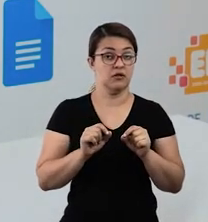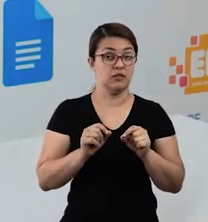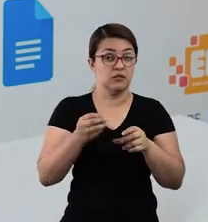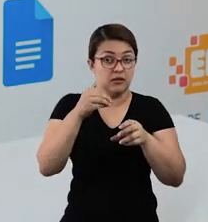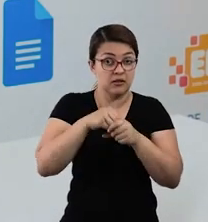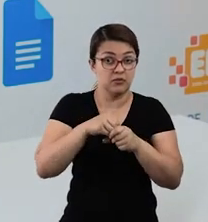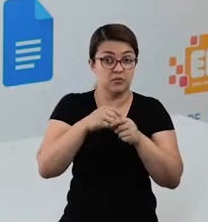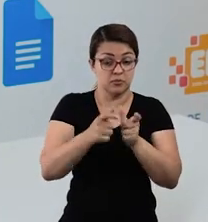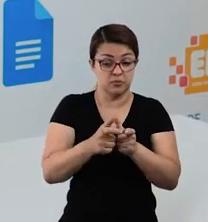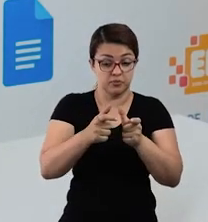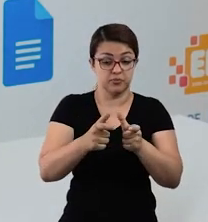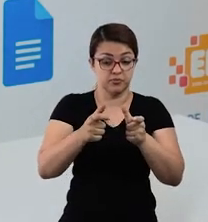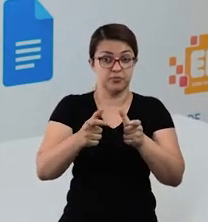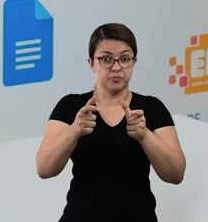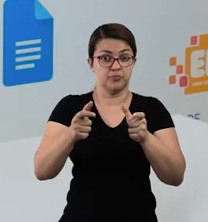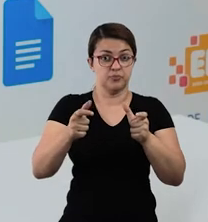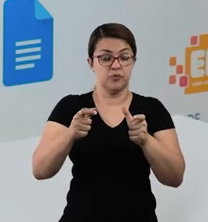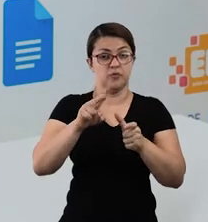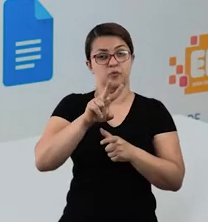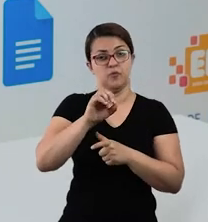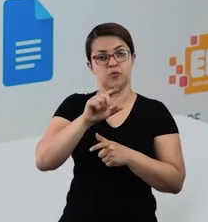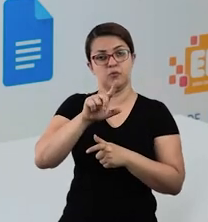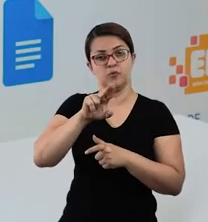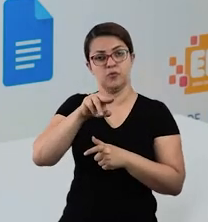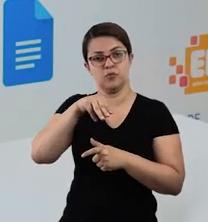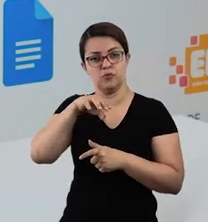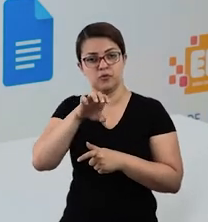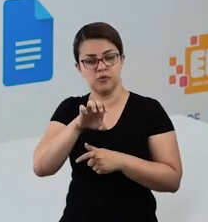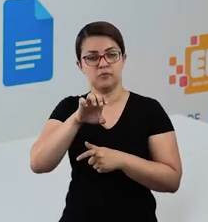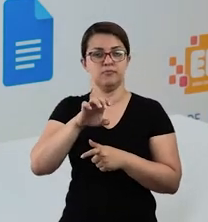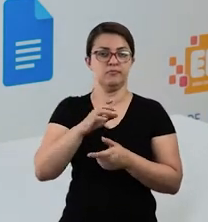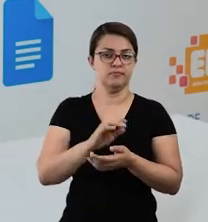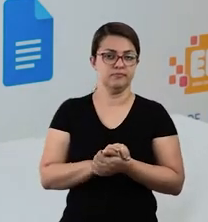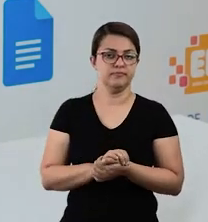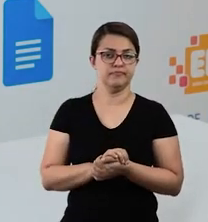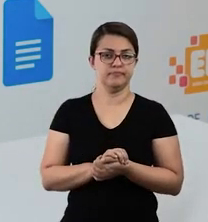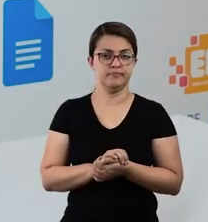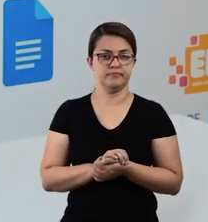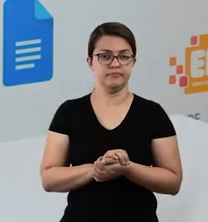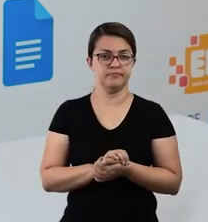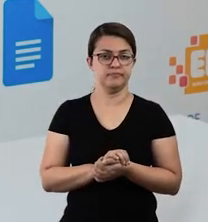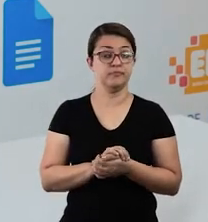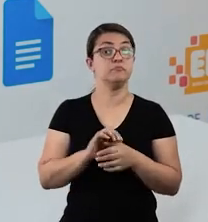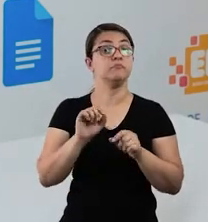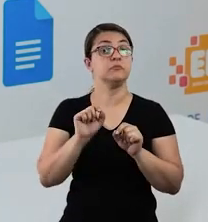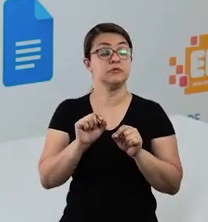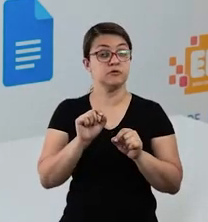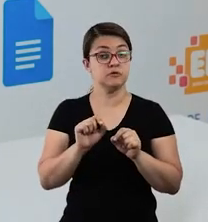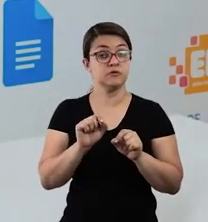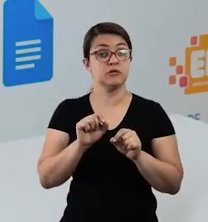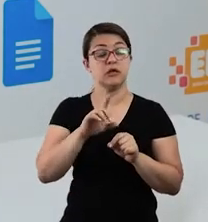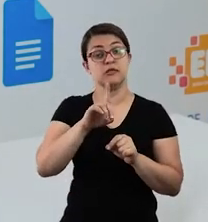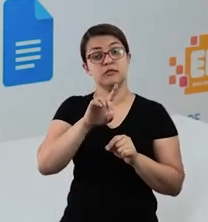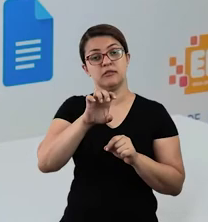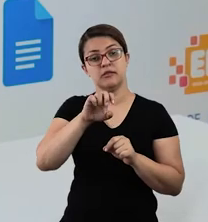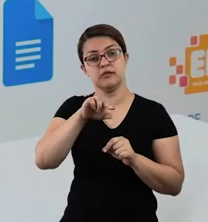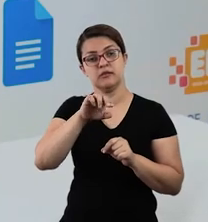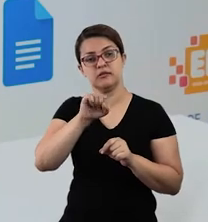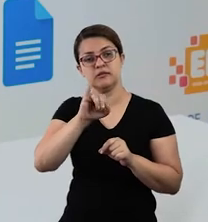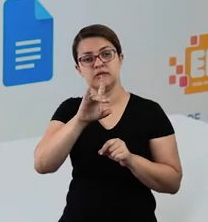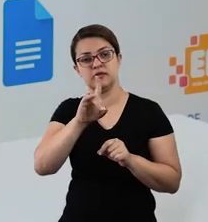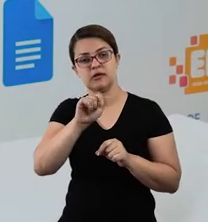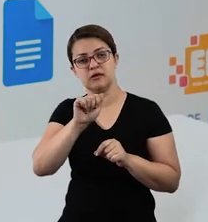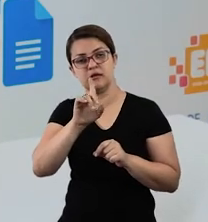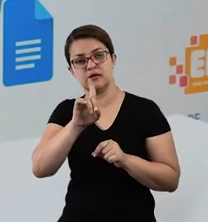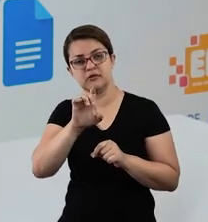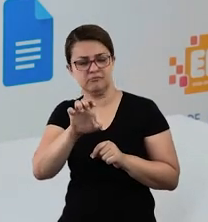volume. Ela concentrou volume. Tudo bem? Isso é a... Desculpa. Isso é a densidade.